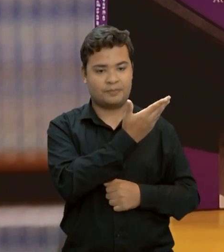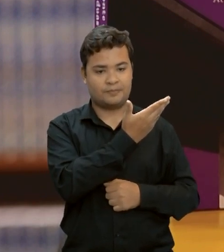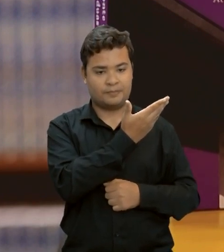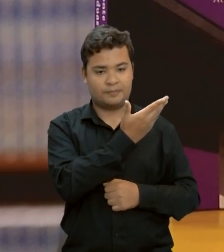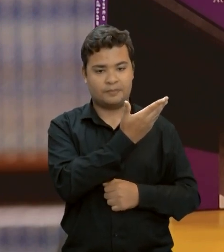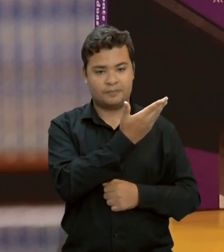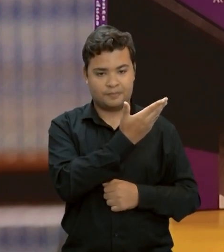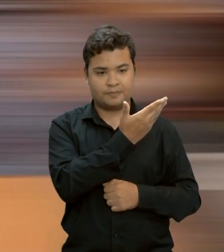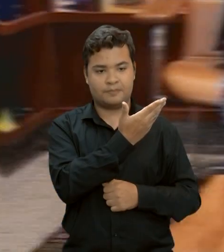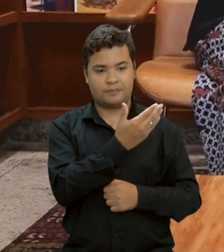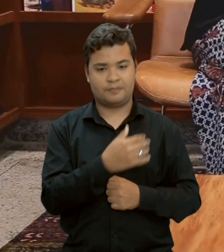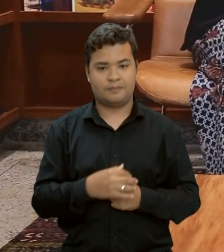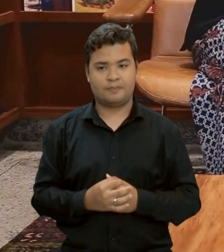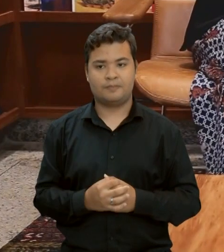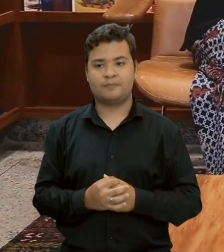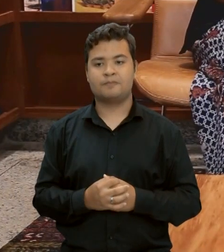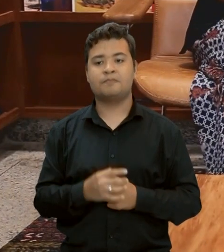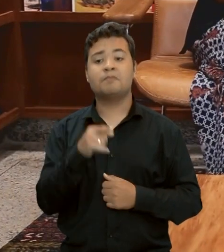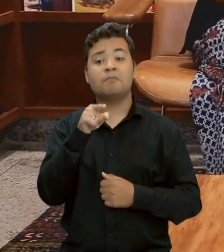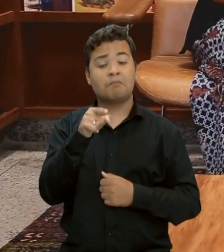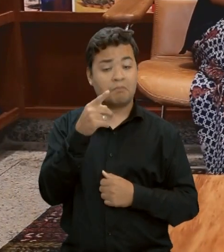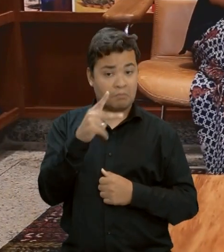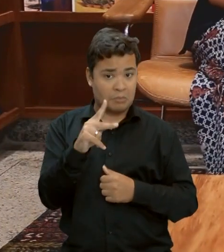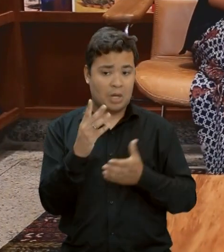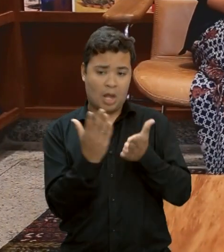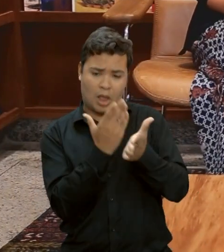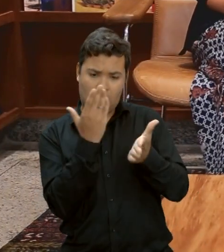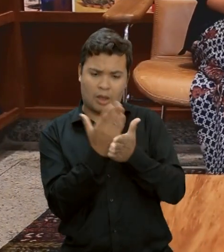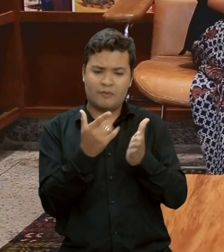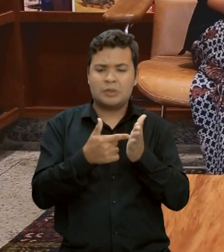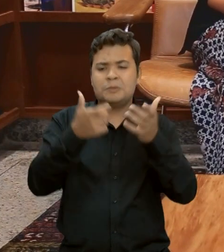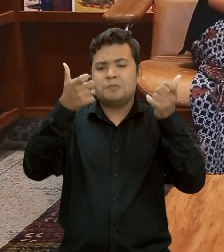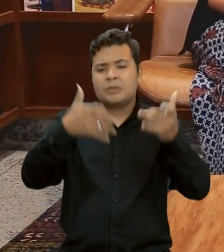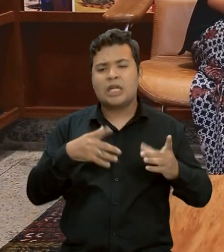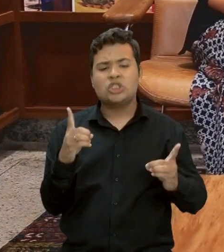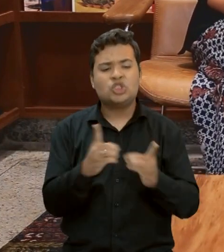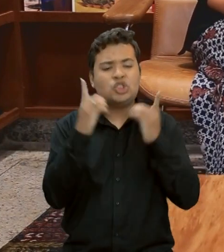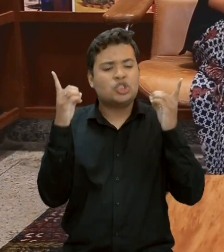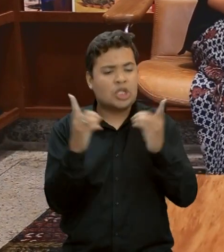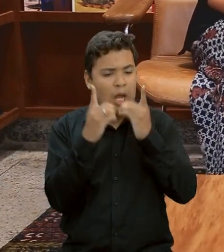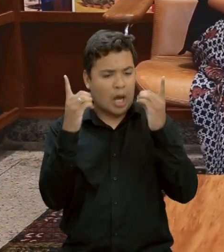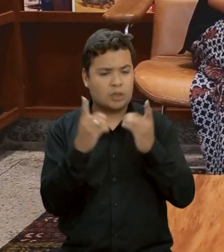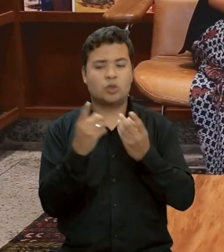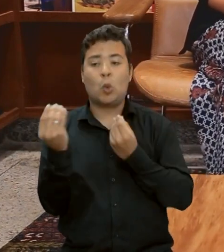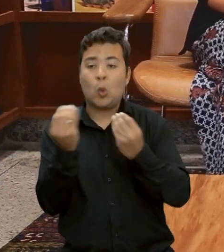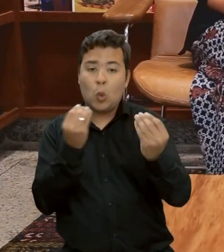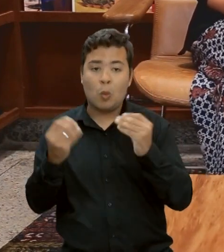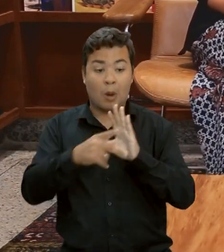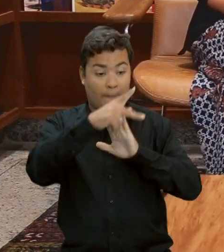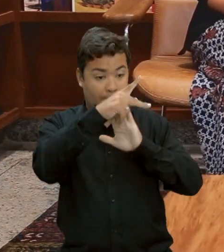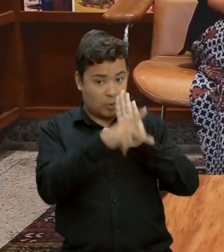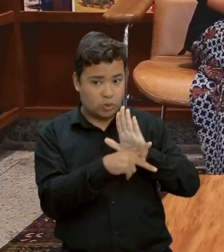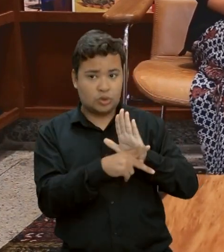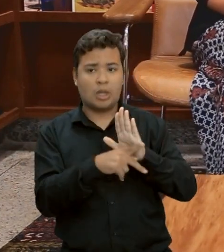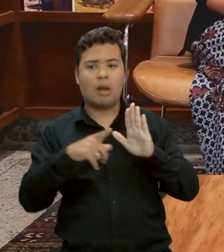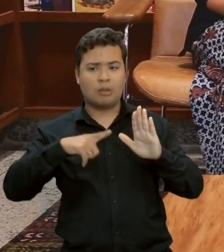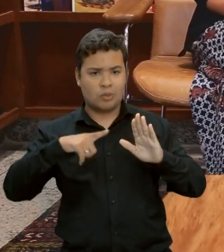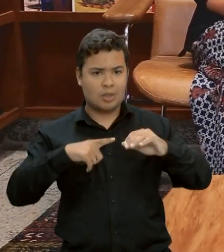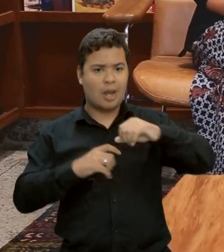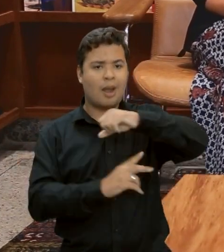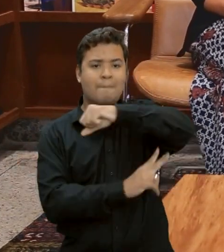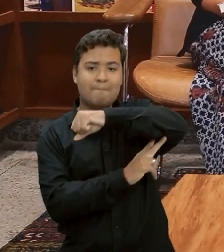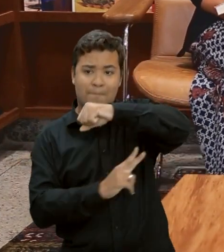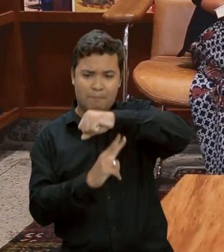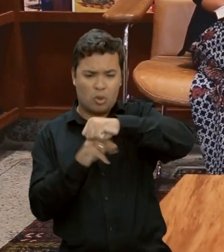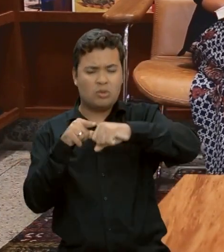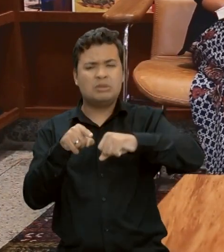Longarinas. A obra apresenta de forma didática esse projeto estrutural desse tipo de ponte que é bem comum aqui